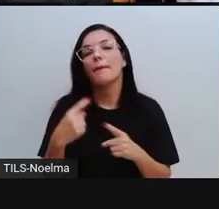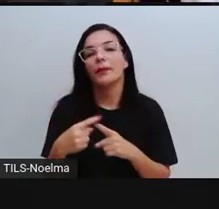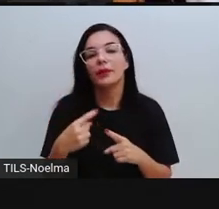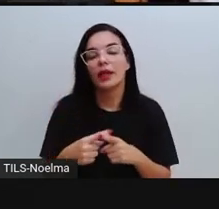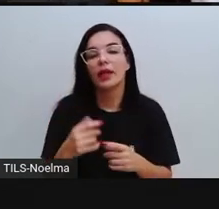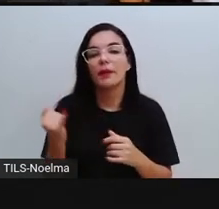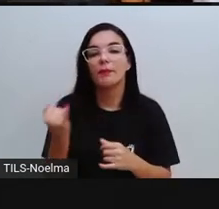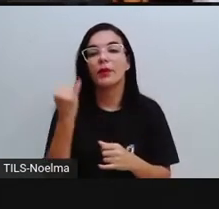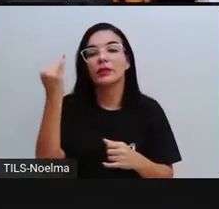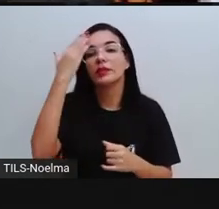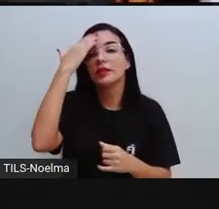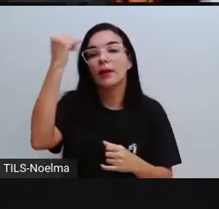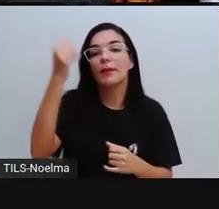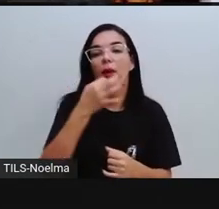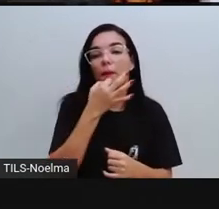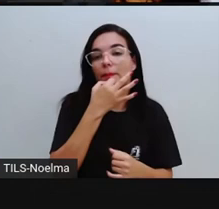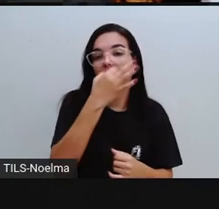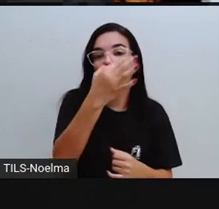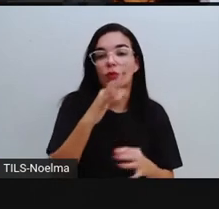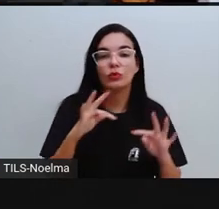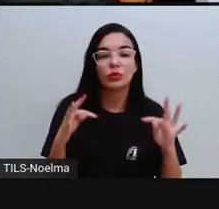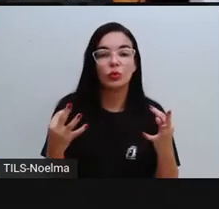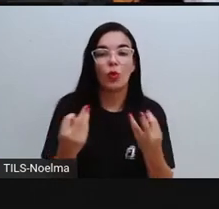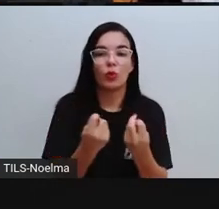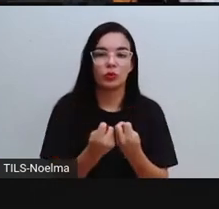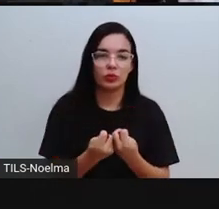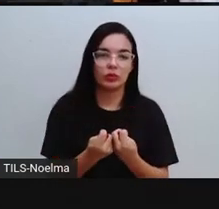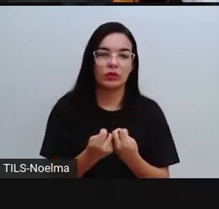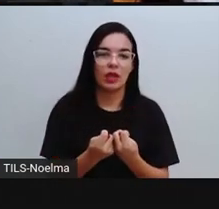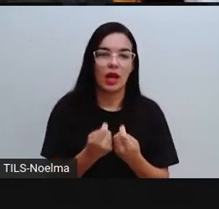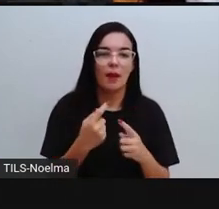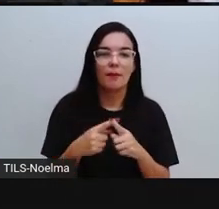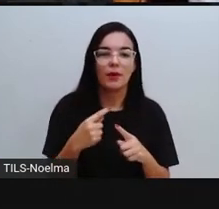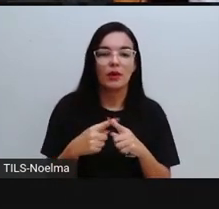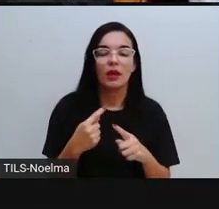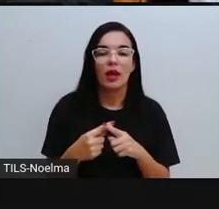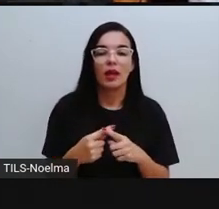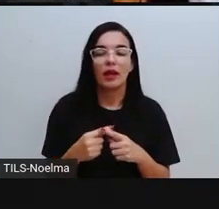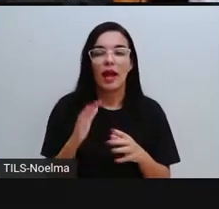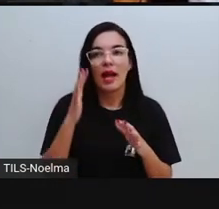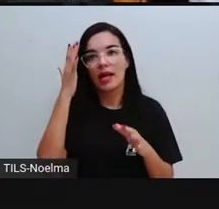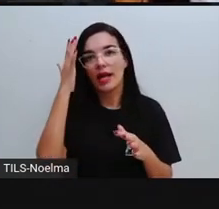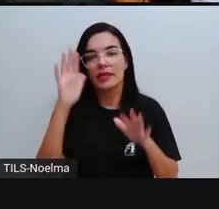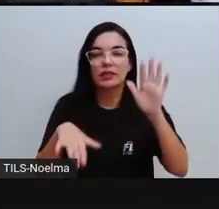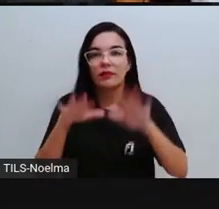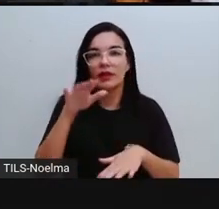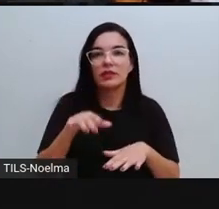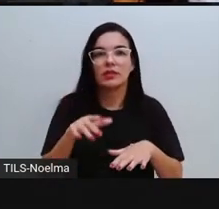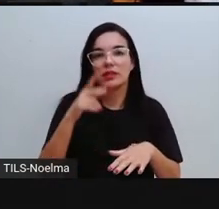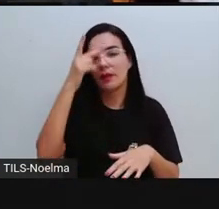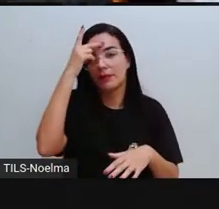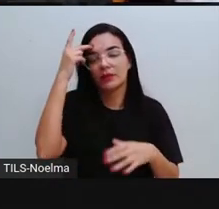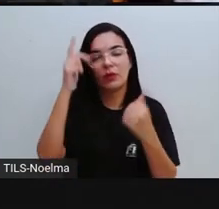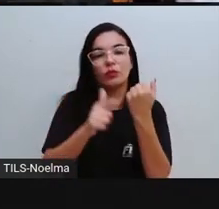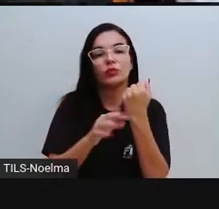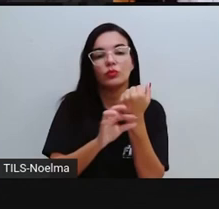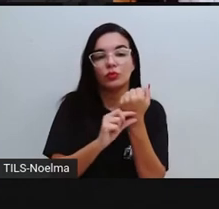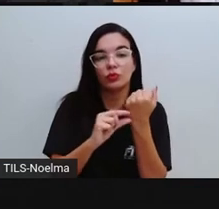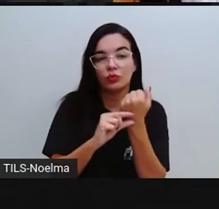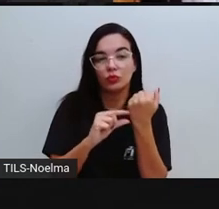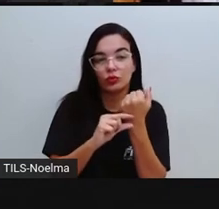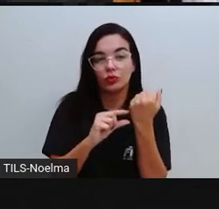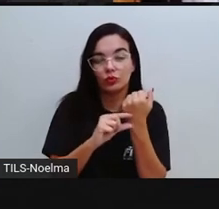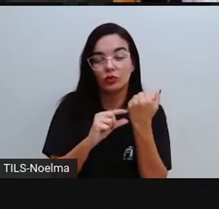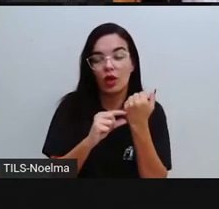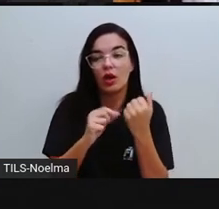porque esse jornalista, né? Esse autor aí, ele vai escrever para alguém ler. Então, é